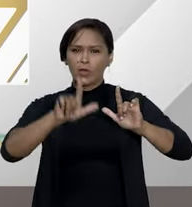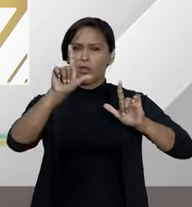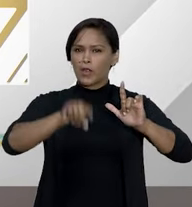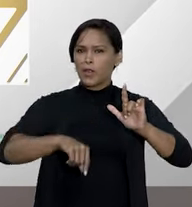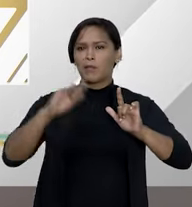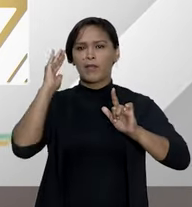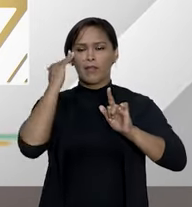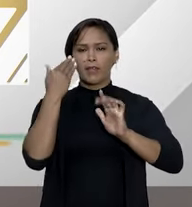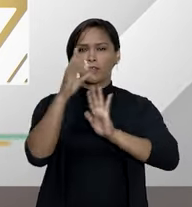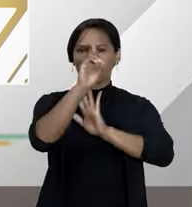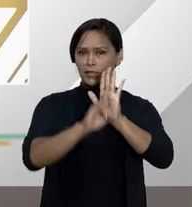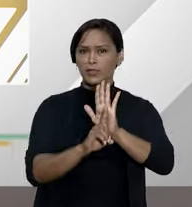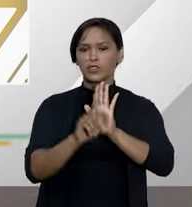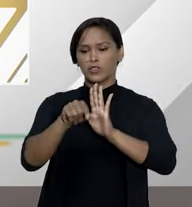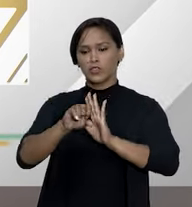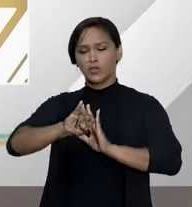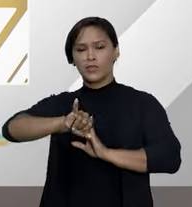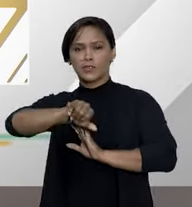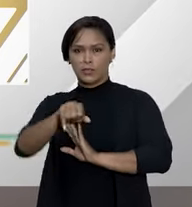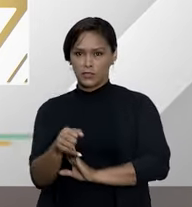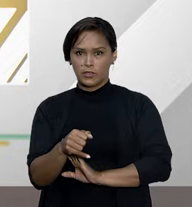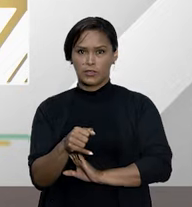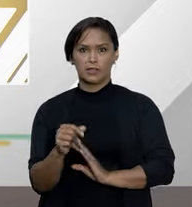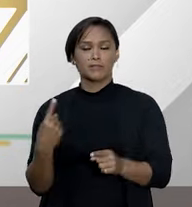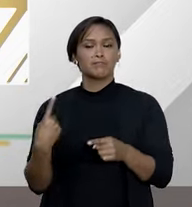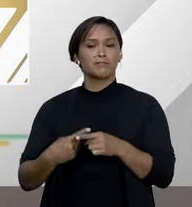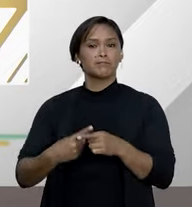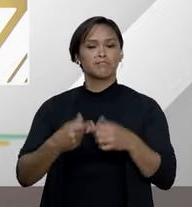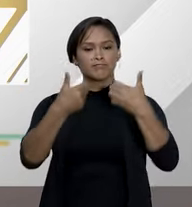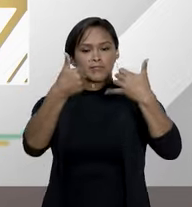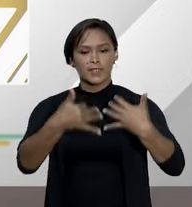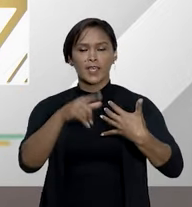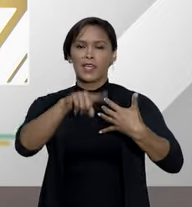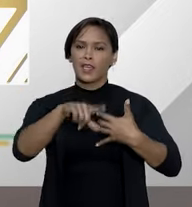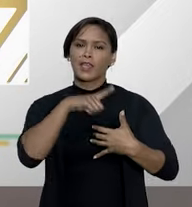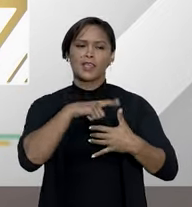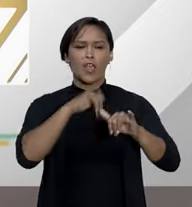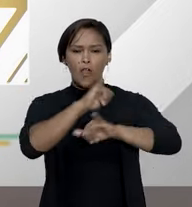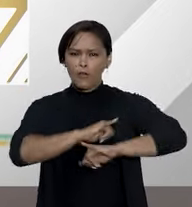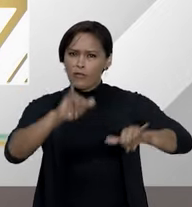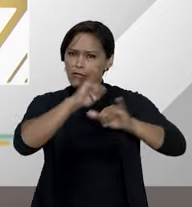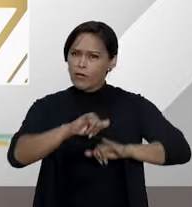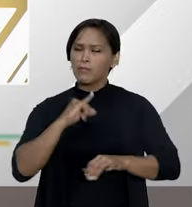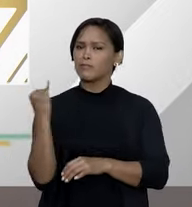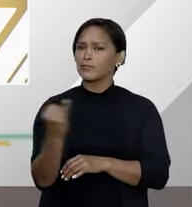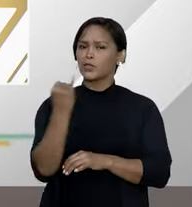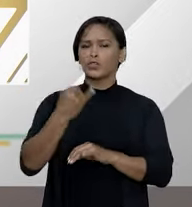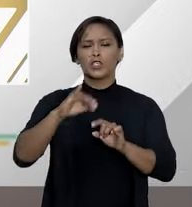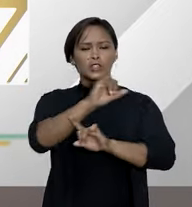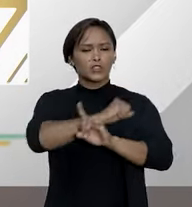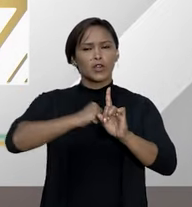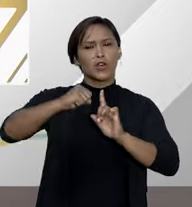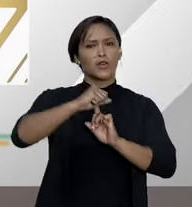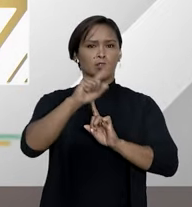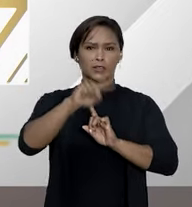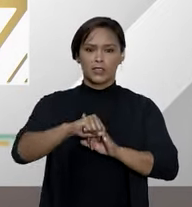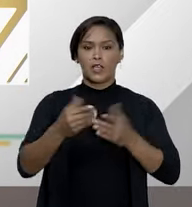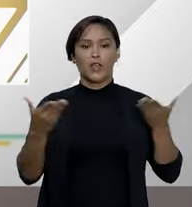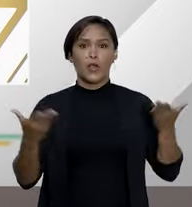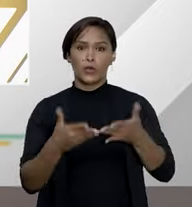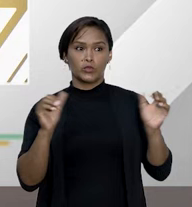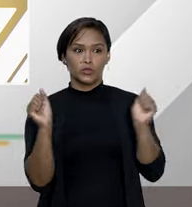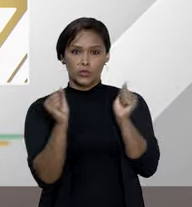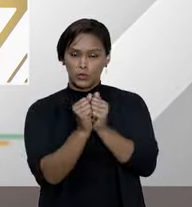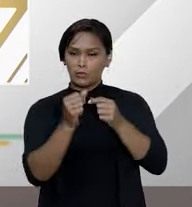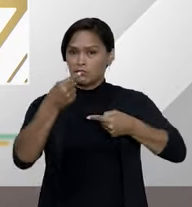o Programa Entender Direito, do Superior Tribunal de Justiça, que presta relevantes serviços à sociedade. Estamos aqui